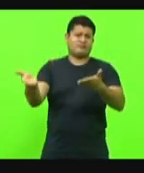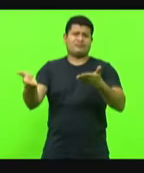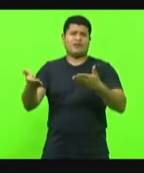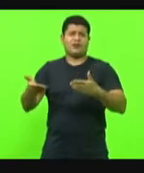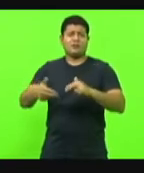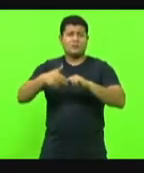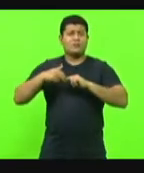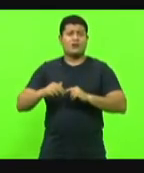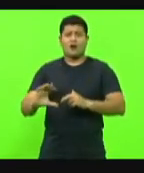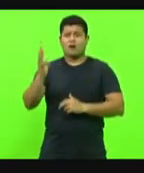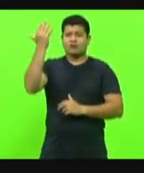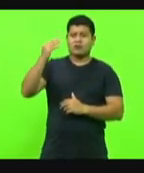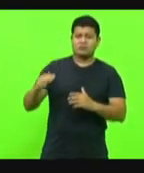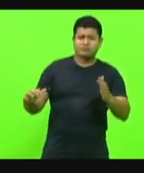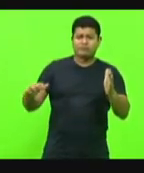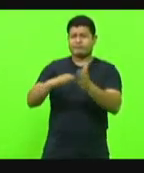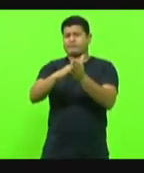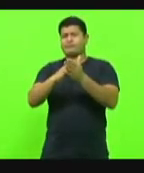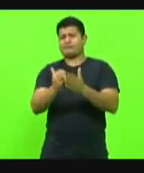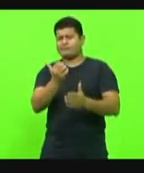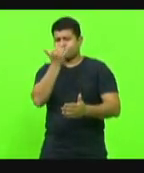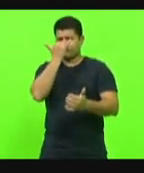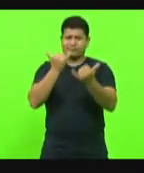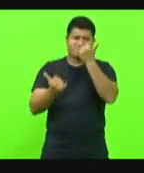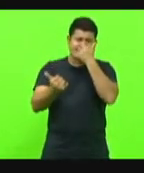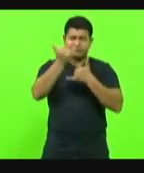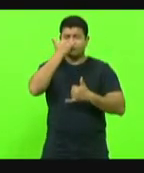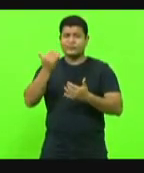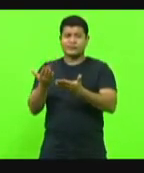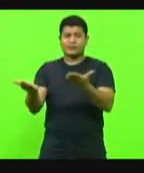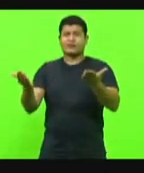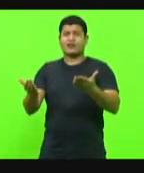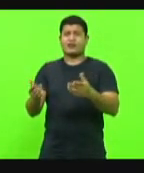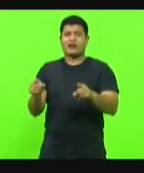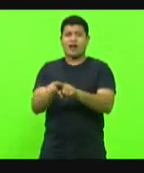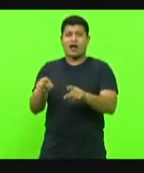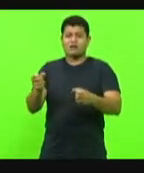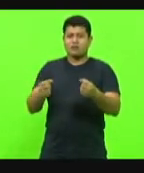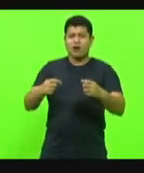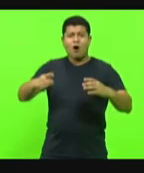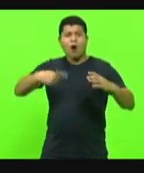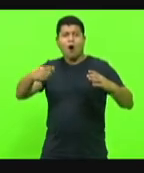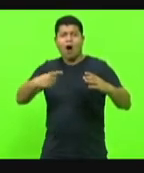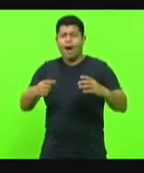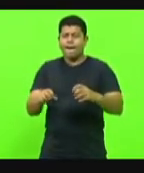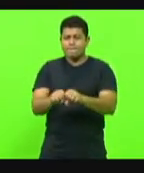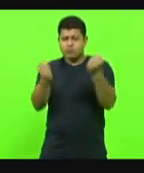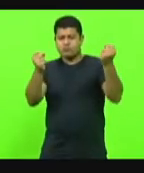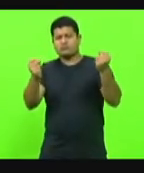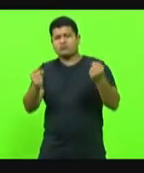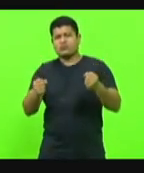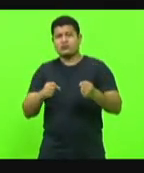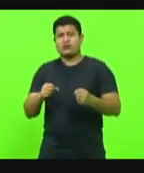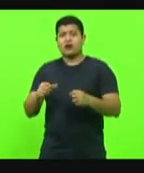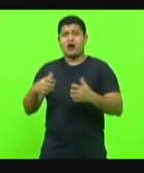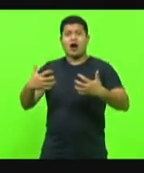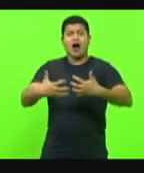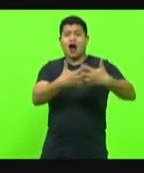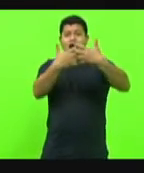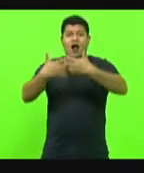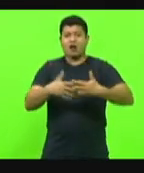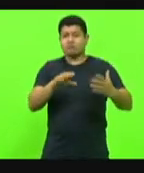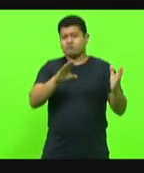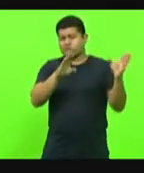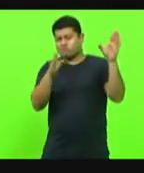acidente em cima de acidente, é buraco em cima de buraco, é pneu furado a toda hora, é caminhão tombando a toda hora, é